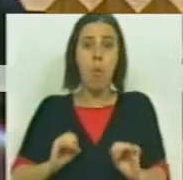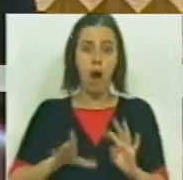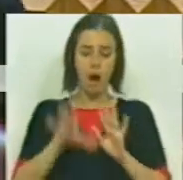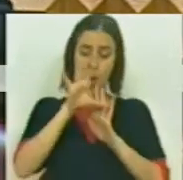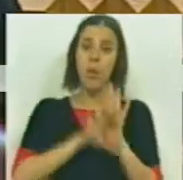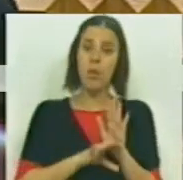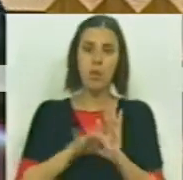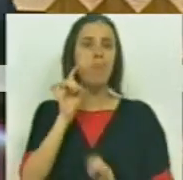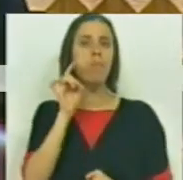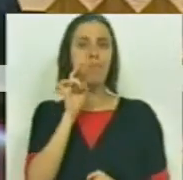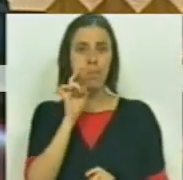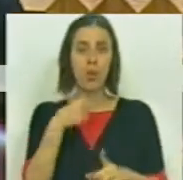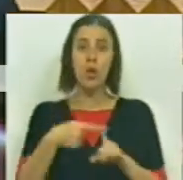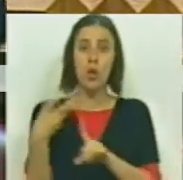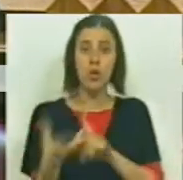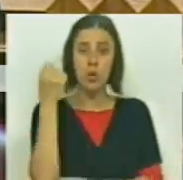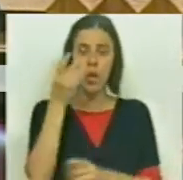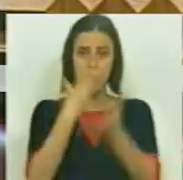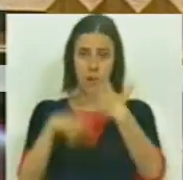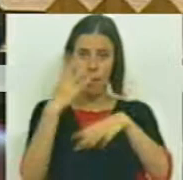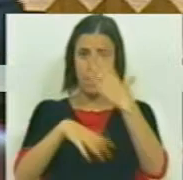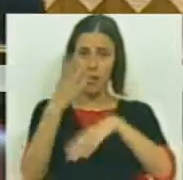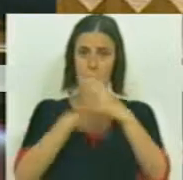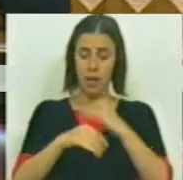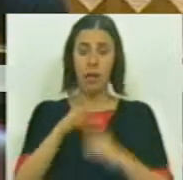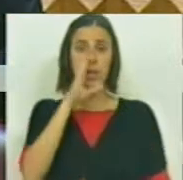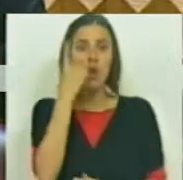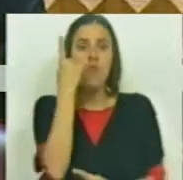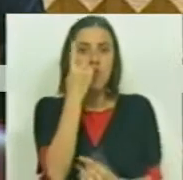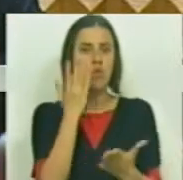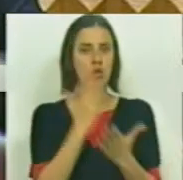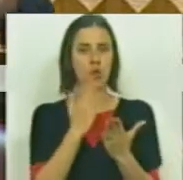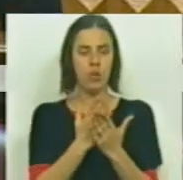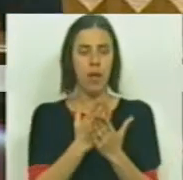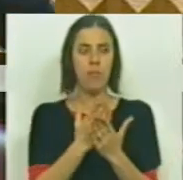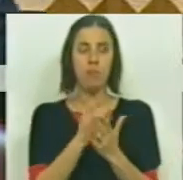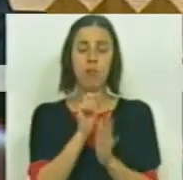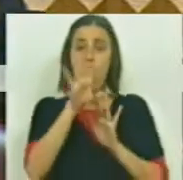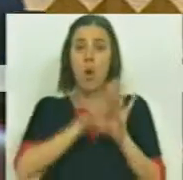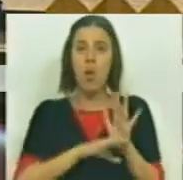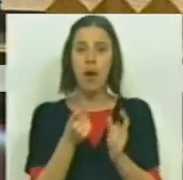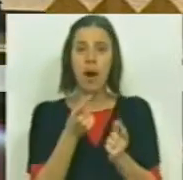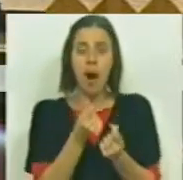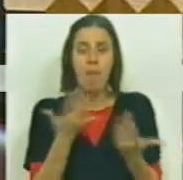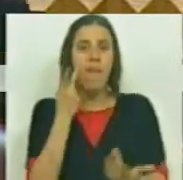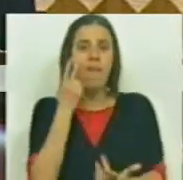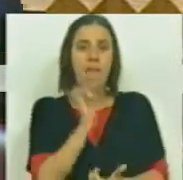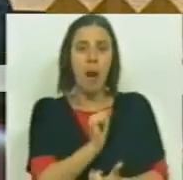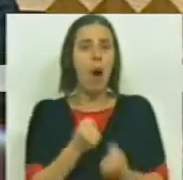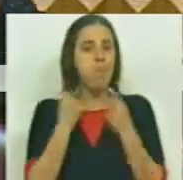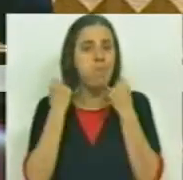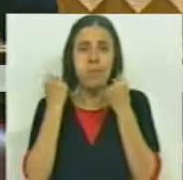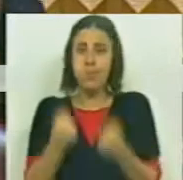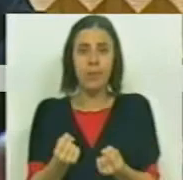condições para garantir o sucesso da sua aprendizagem, enquanto houver um estudante que, pela sua condição socioeconómica,